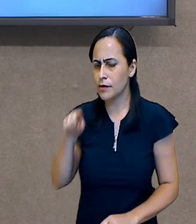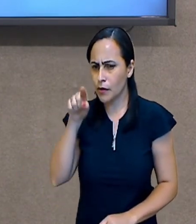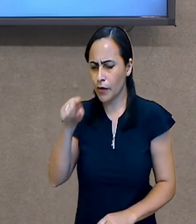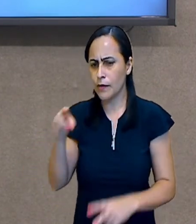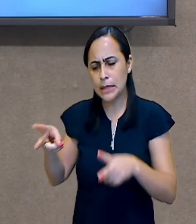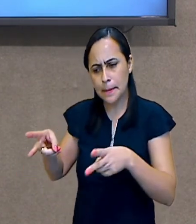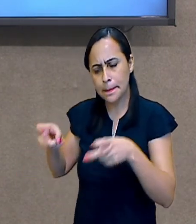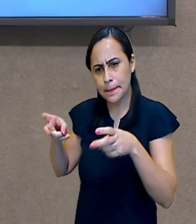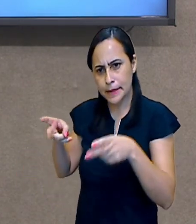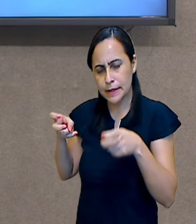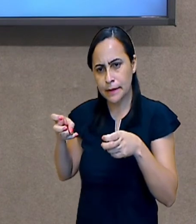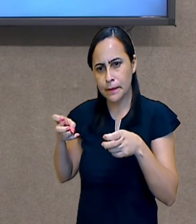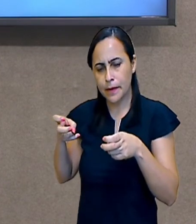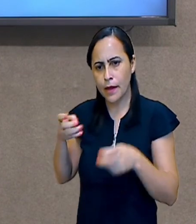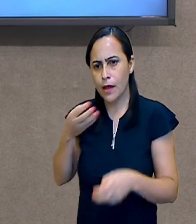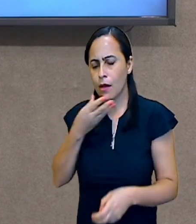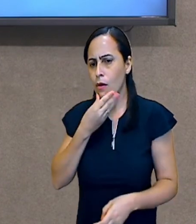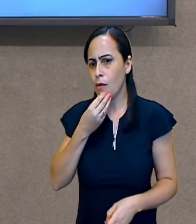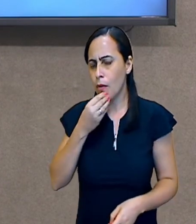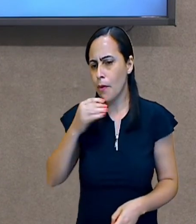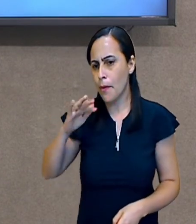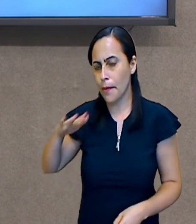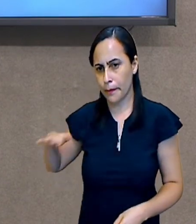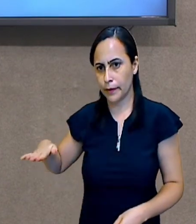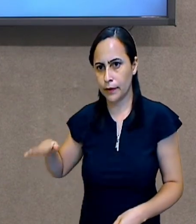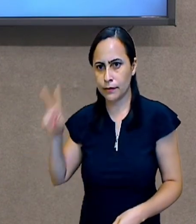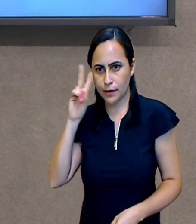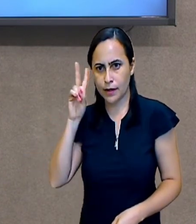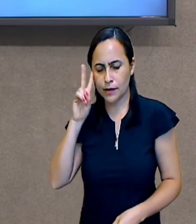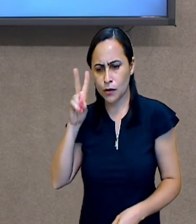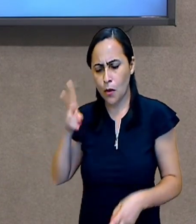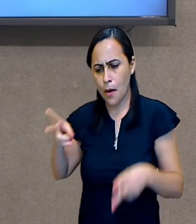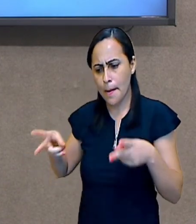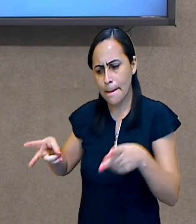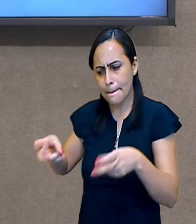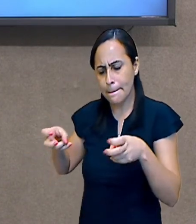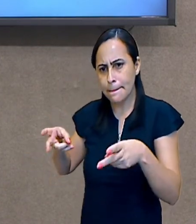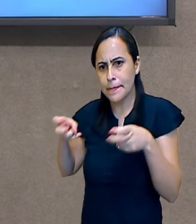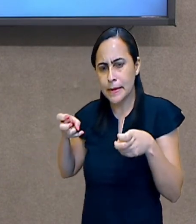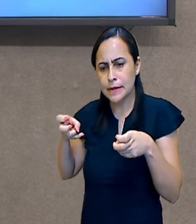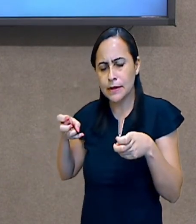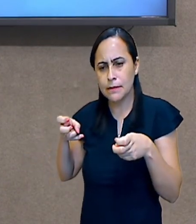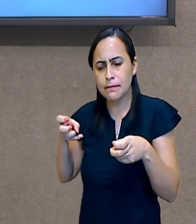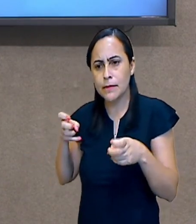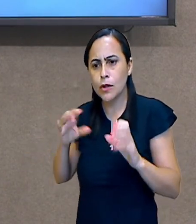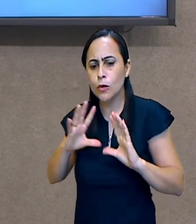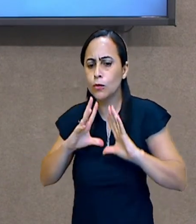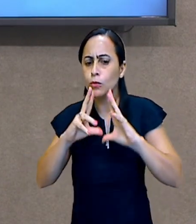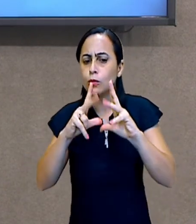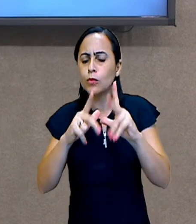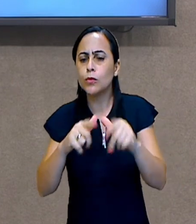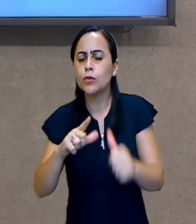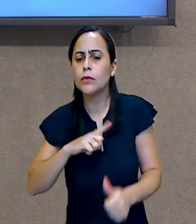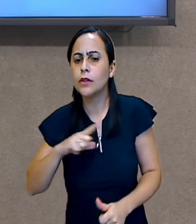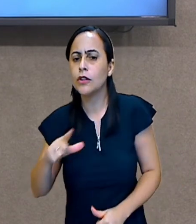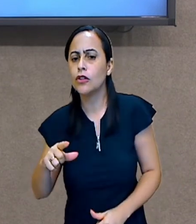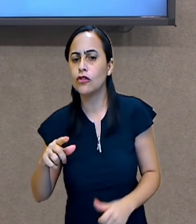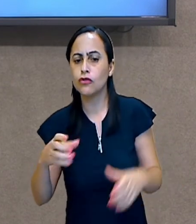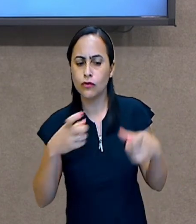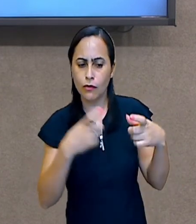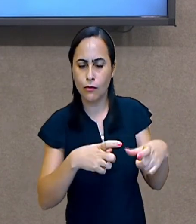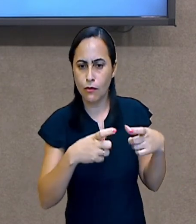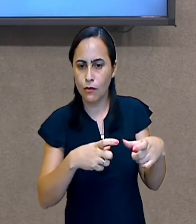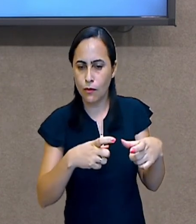perceberam que o Marcelo era muito observador. Então, ele observava tudo o que tinha no bairro dele. E vocês, também são